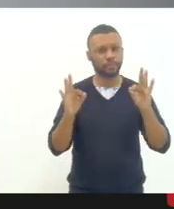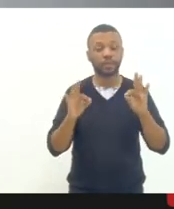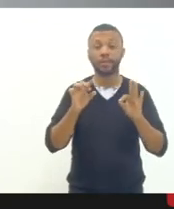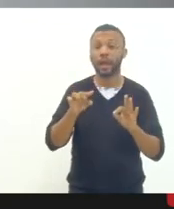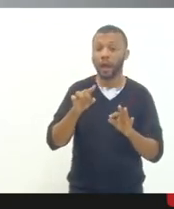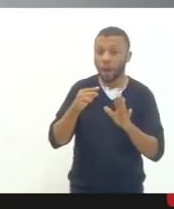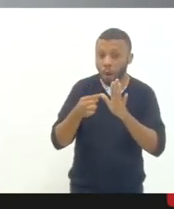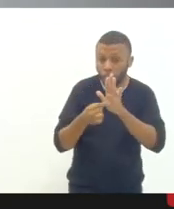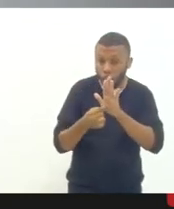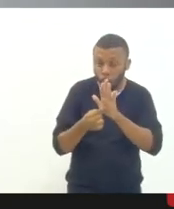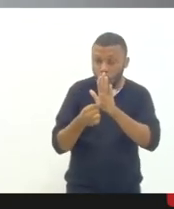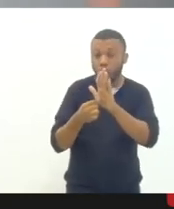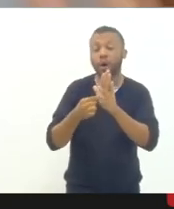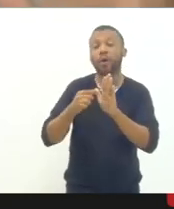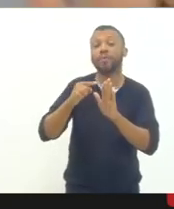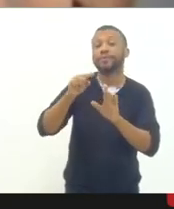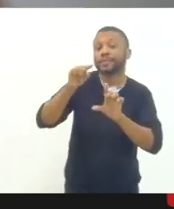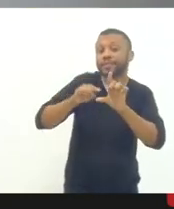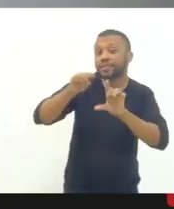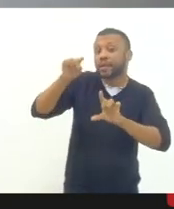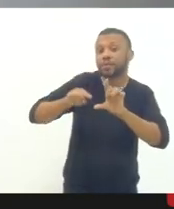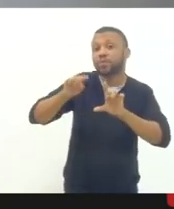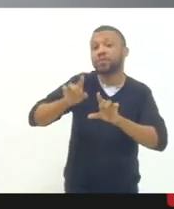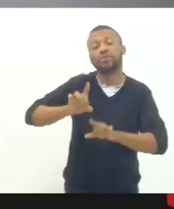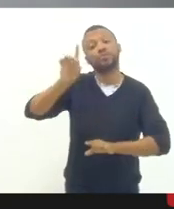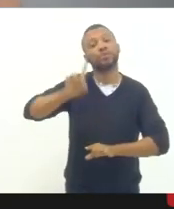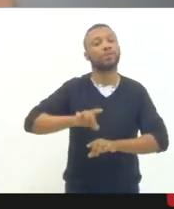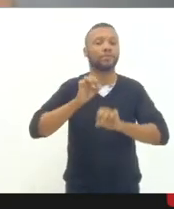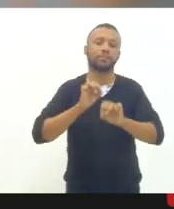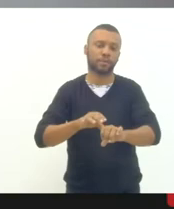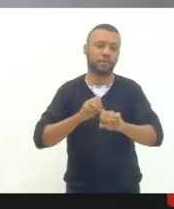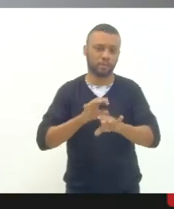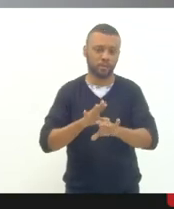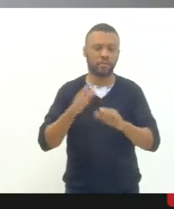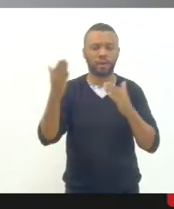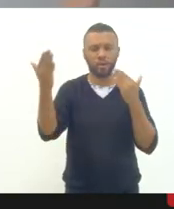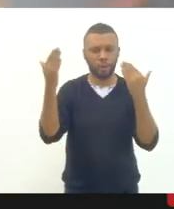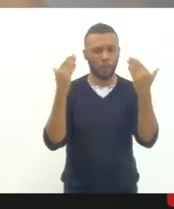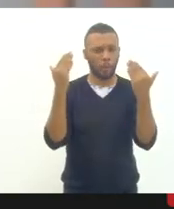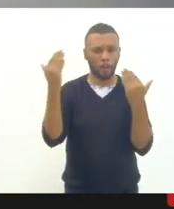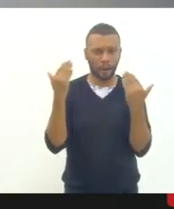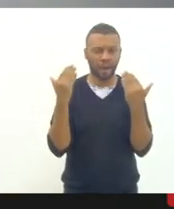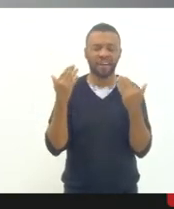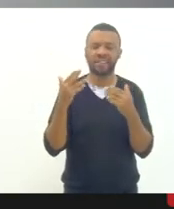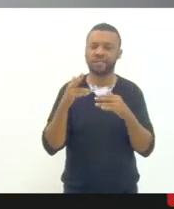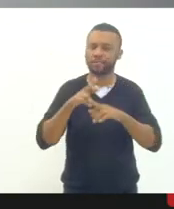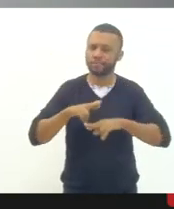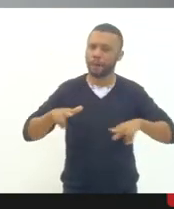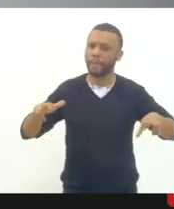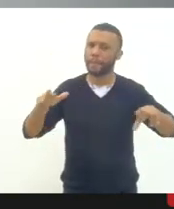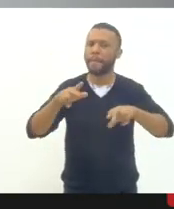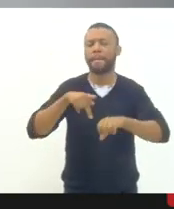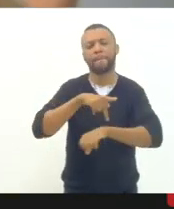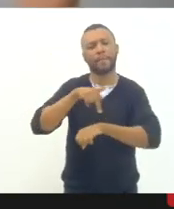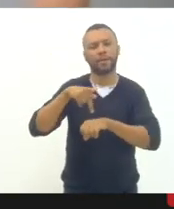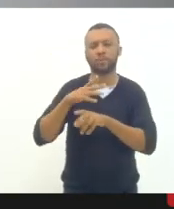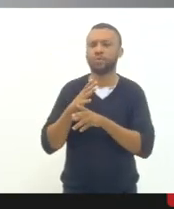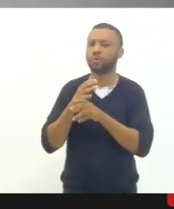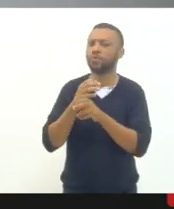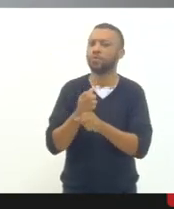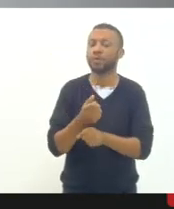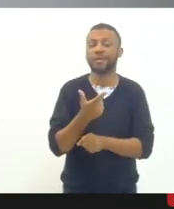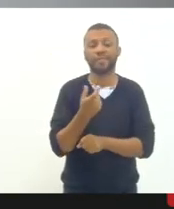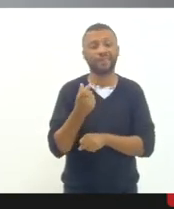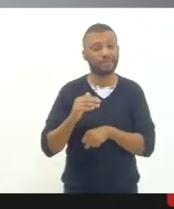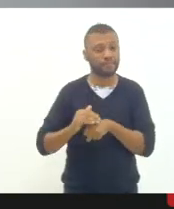índex do direito à educação que faz uma comparação dos países foram mais de 20 da última vez e a gente deve